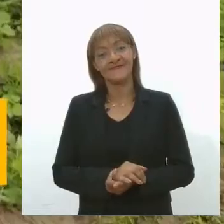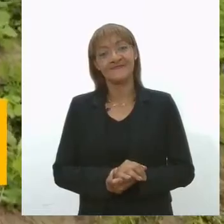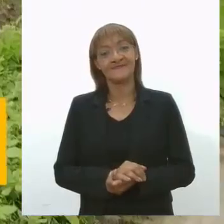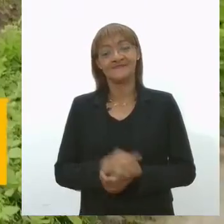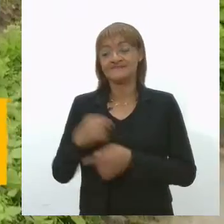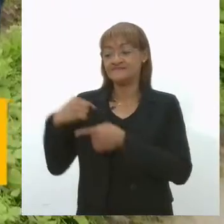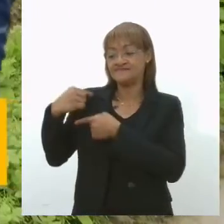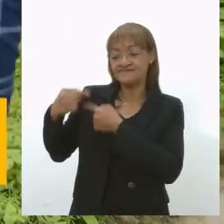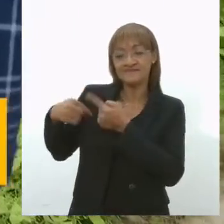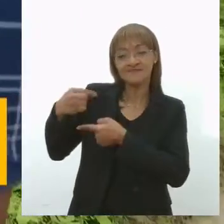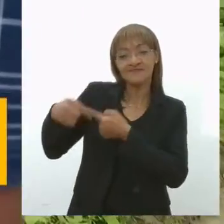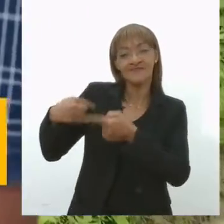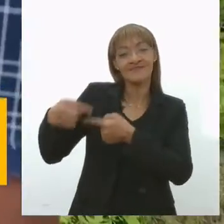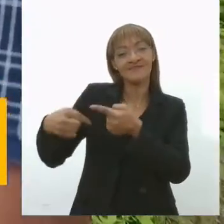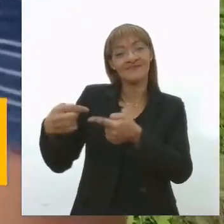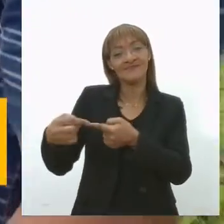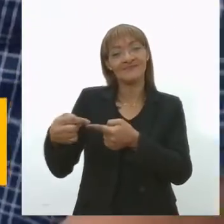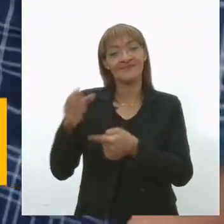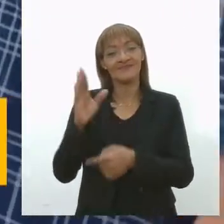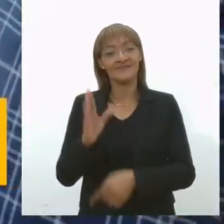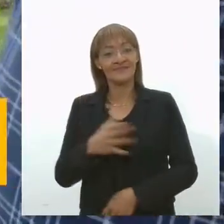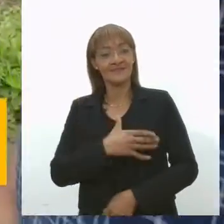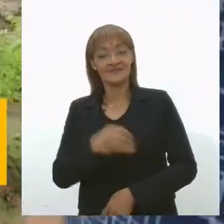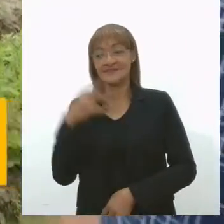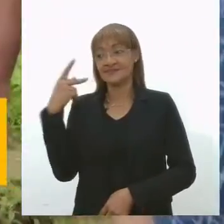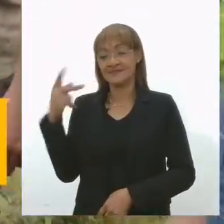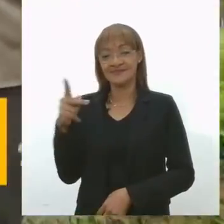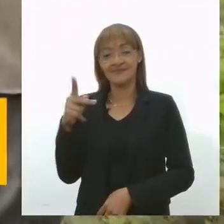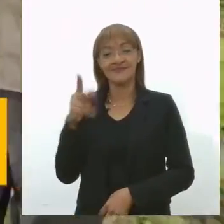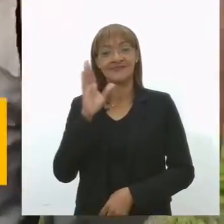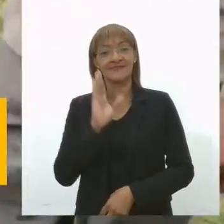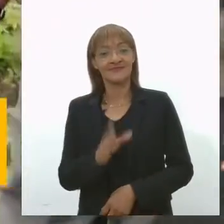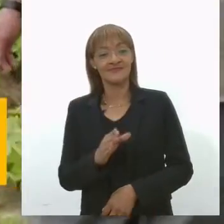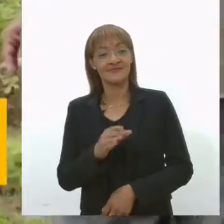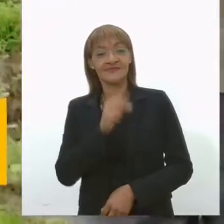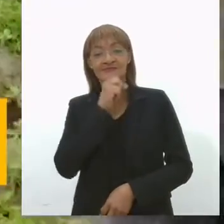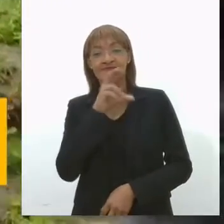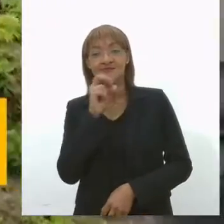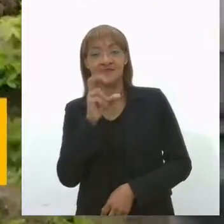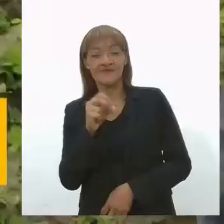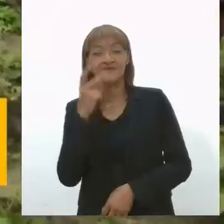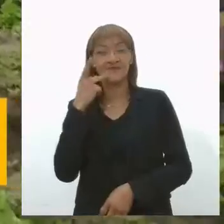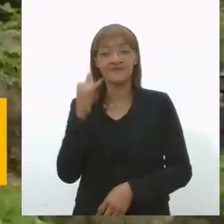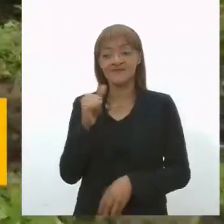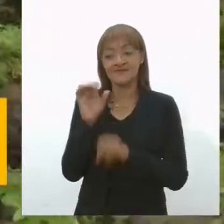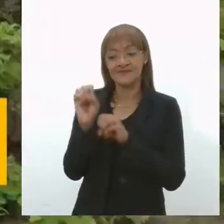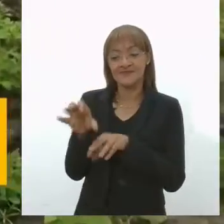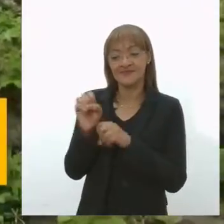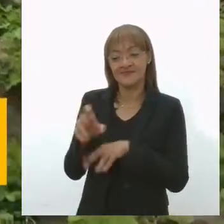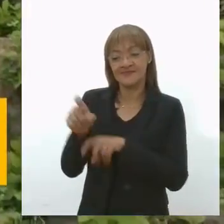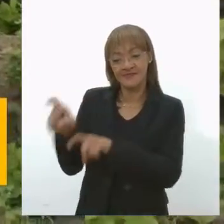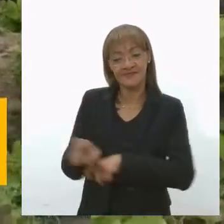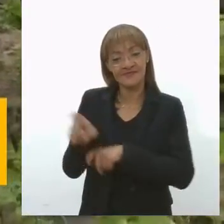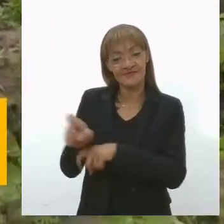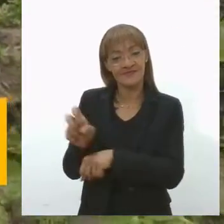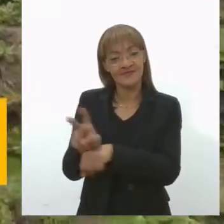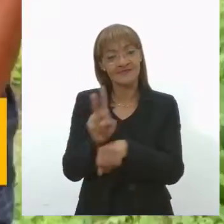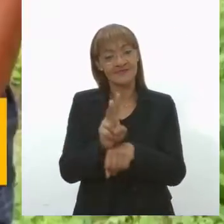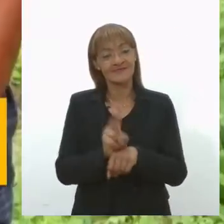para filho. Genilson aprendeu com o pai e com o avô a ser agricultor. E hoje se orgulha da profissão que tem.